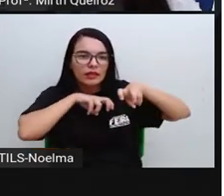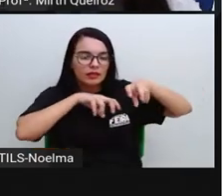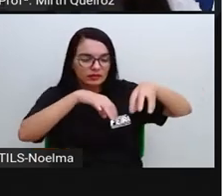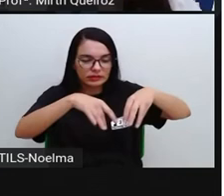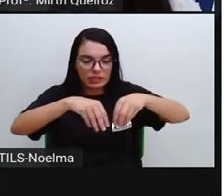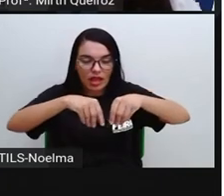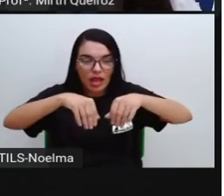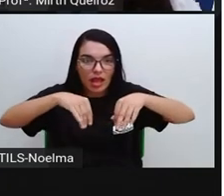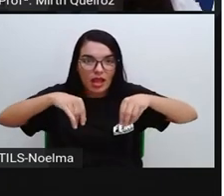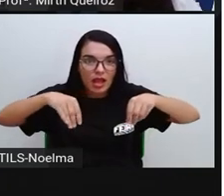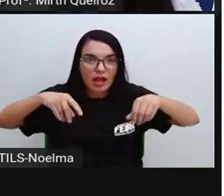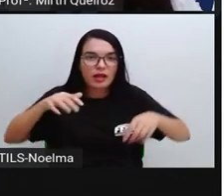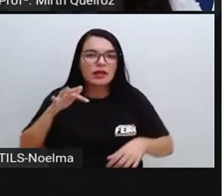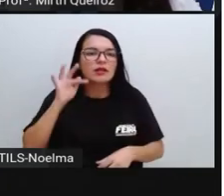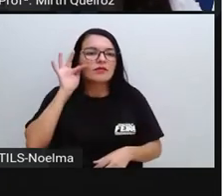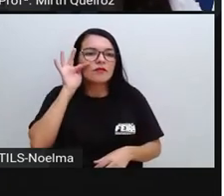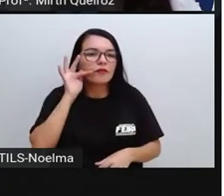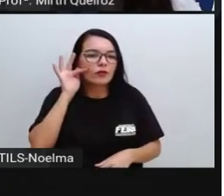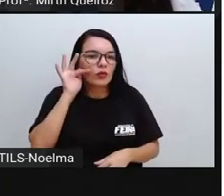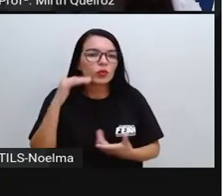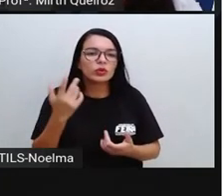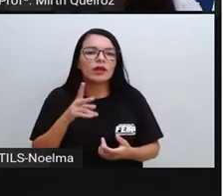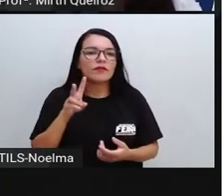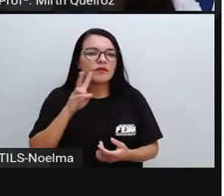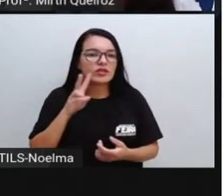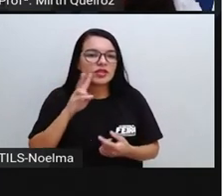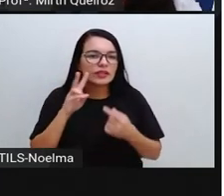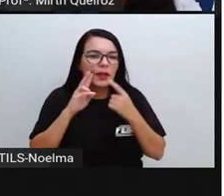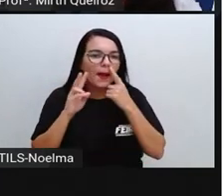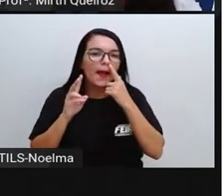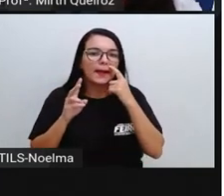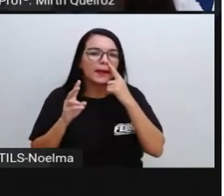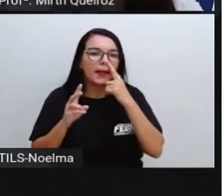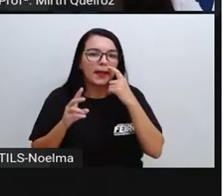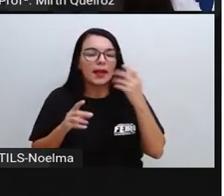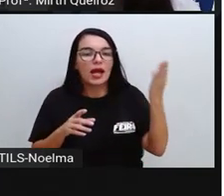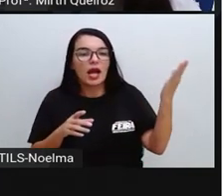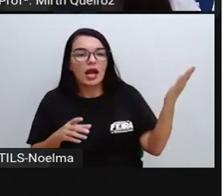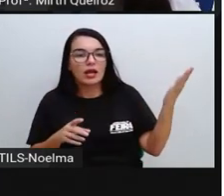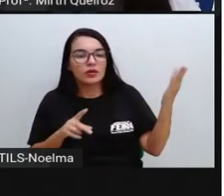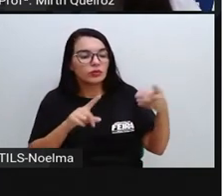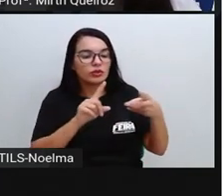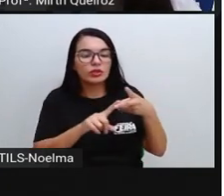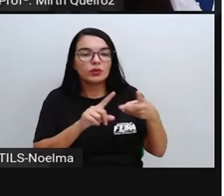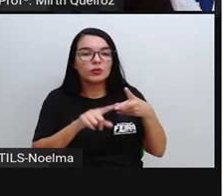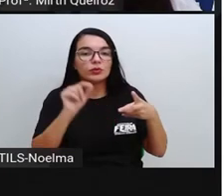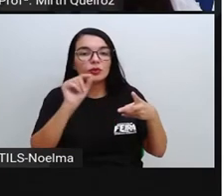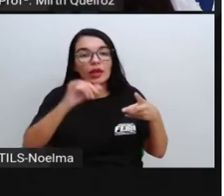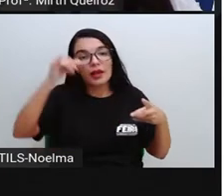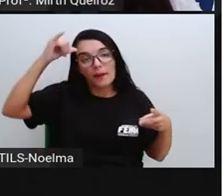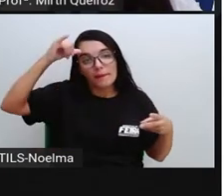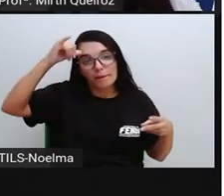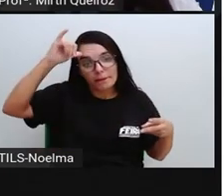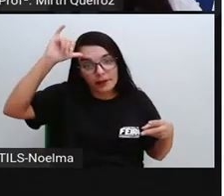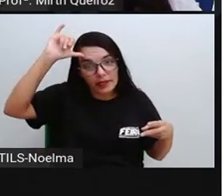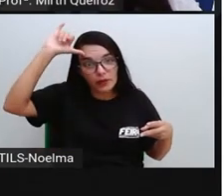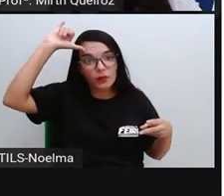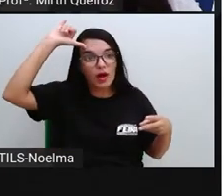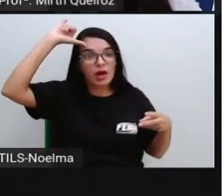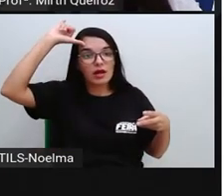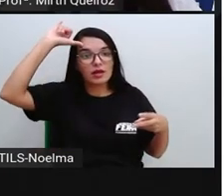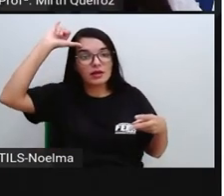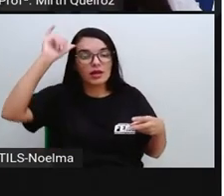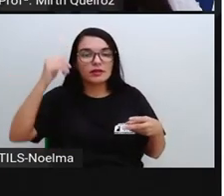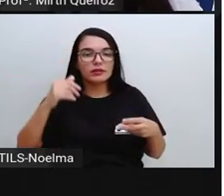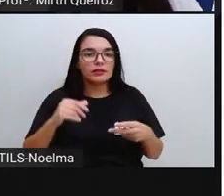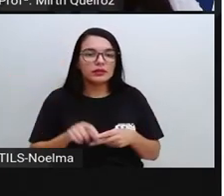espécies vegetais, que vão ser úteis aí para o ser humano. Temos também a pecuária, que é a criação de